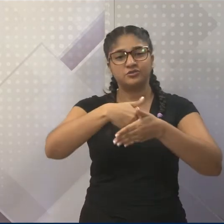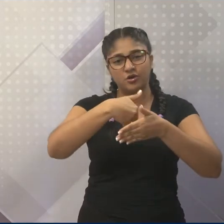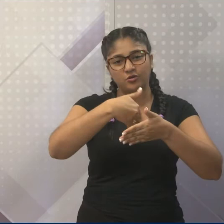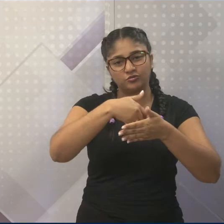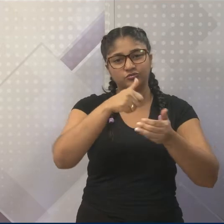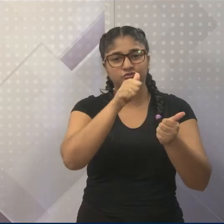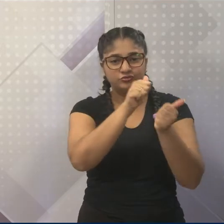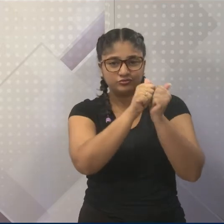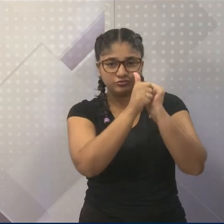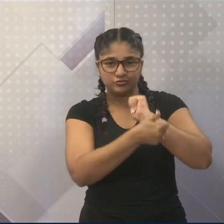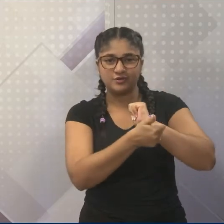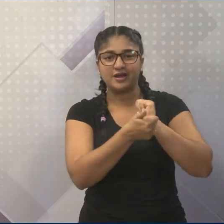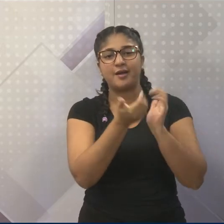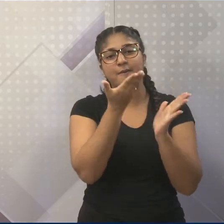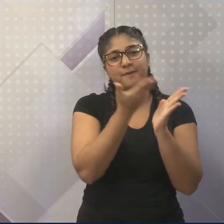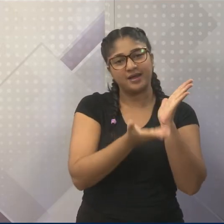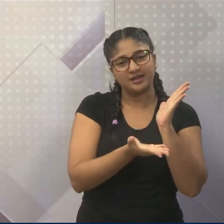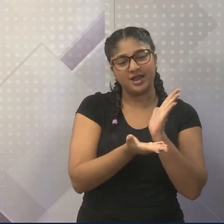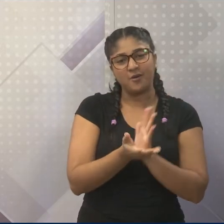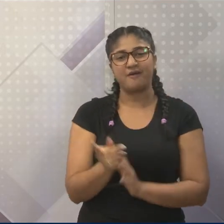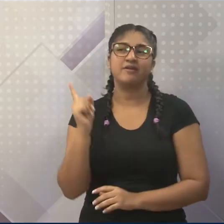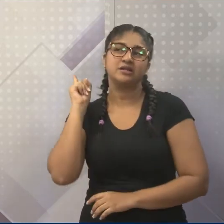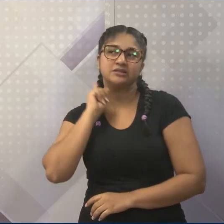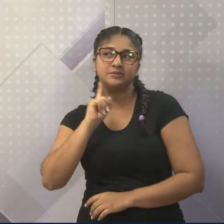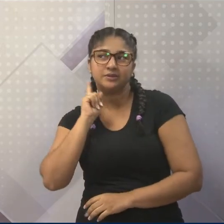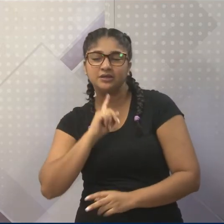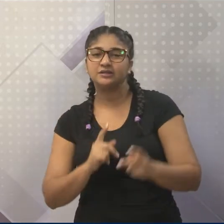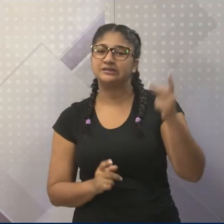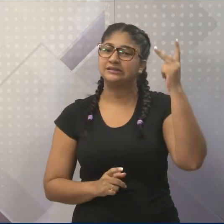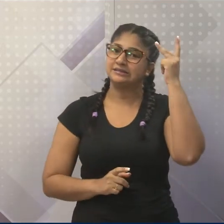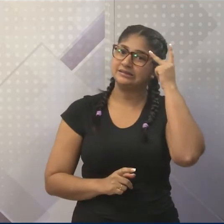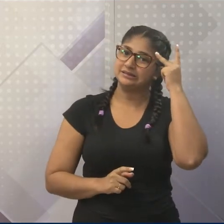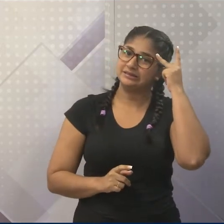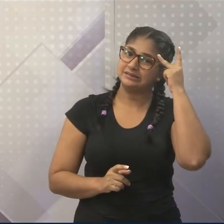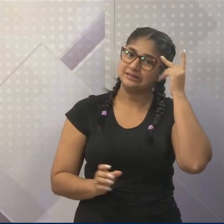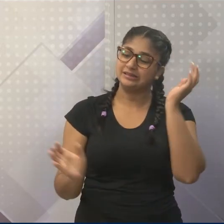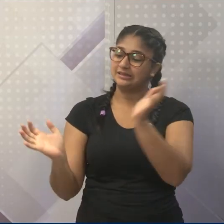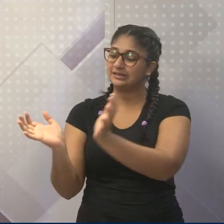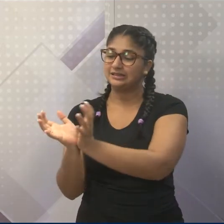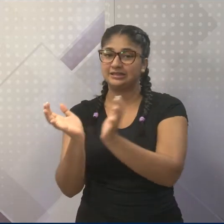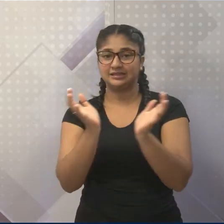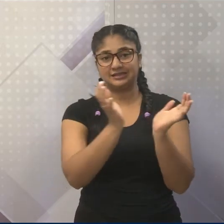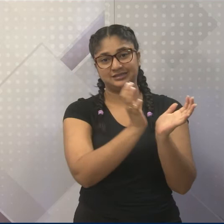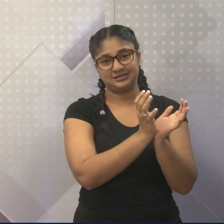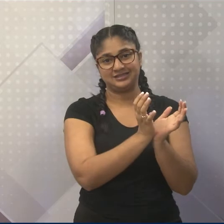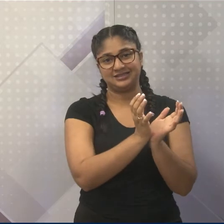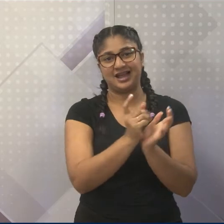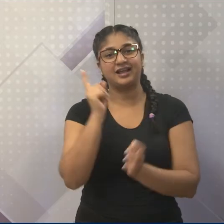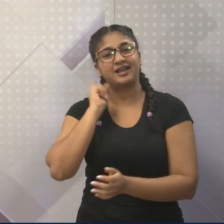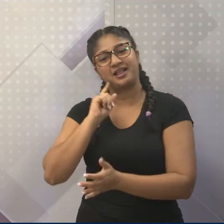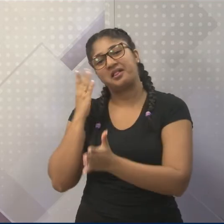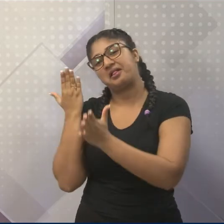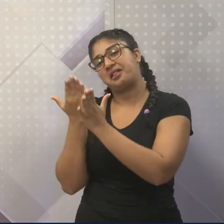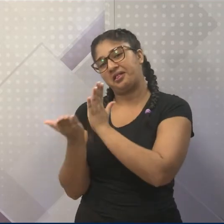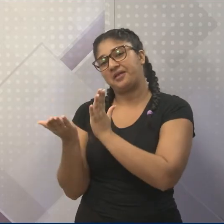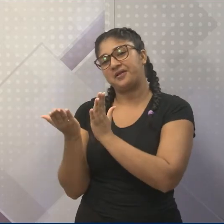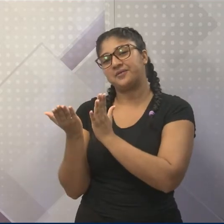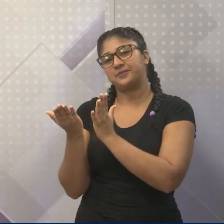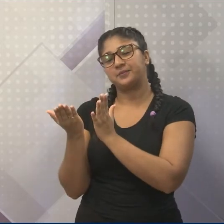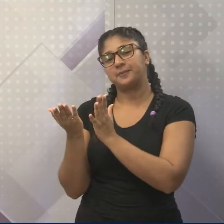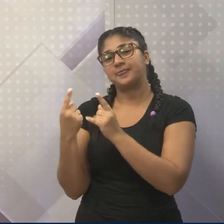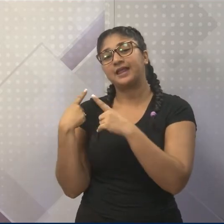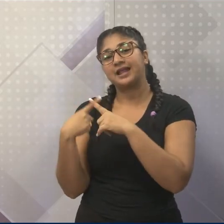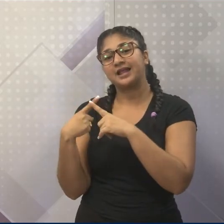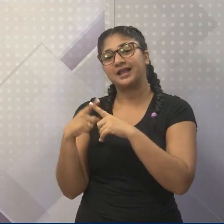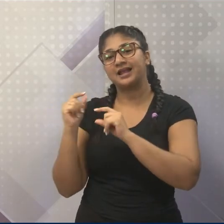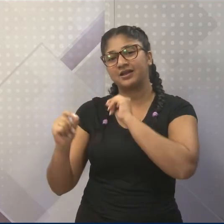já vai lá o que citou no Flamengo e em São Paulo, aí os flamenguistas estão todos eliminados da Copa do Brasil e ficam zoando. Então,